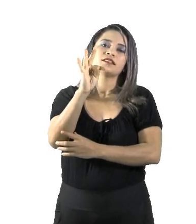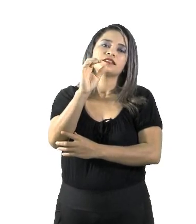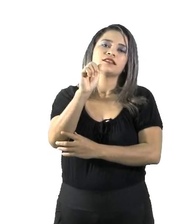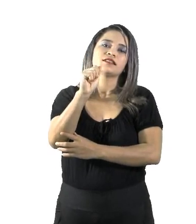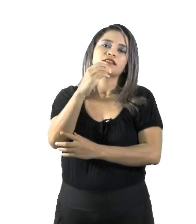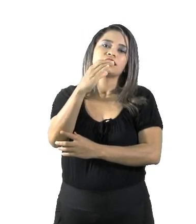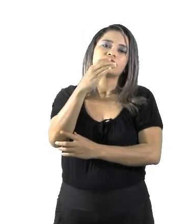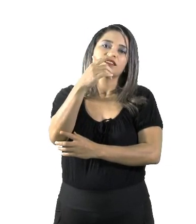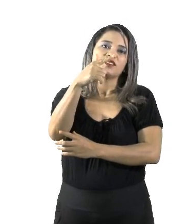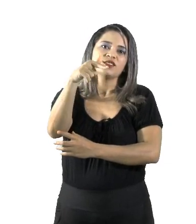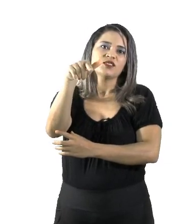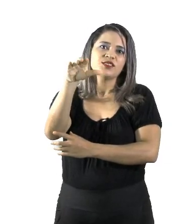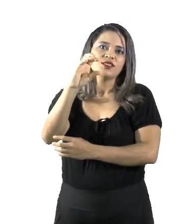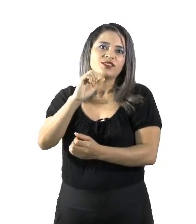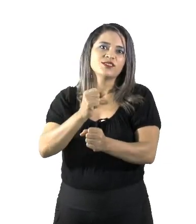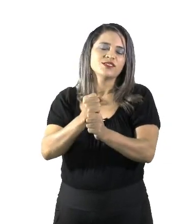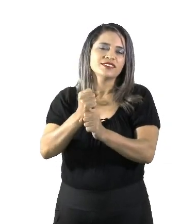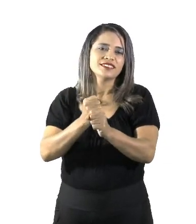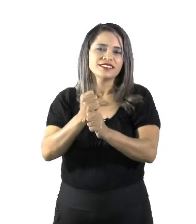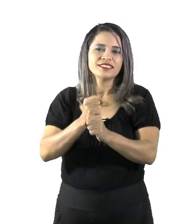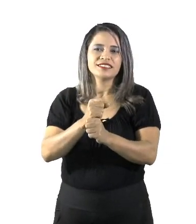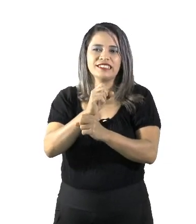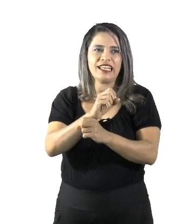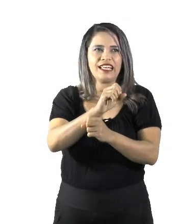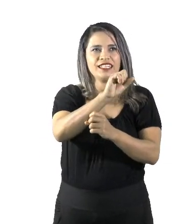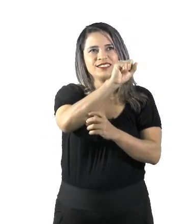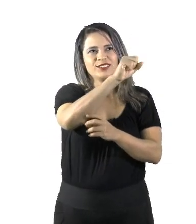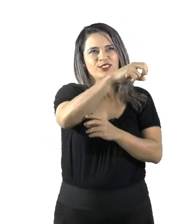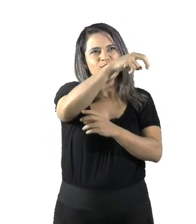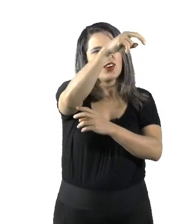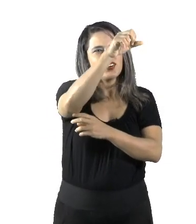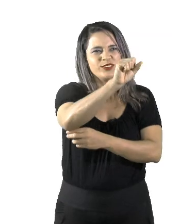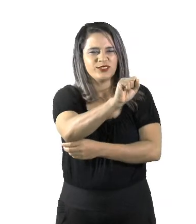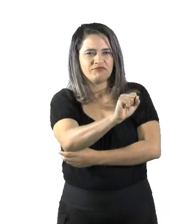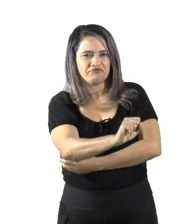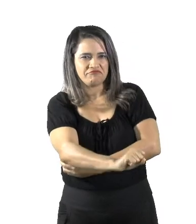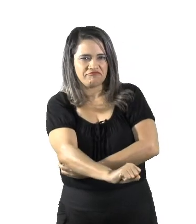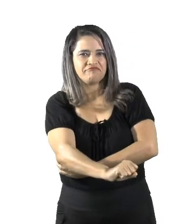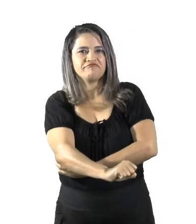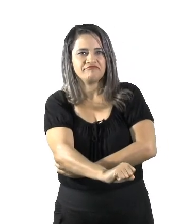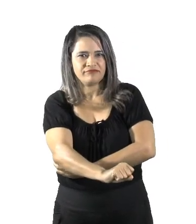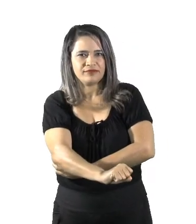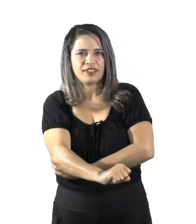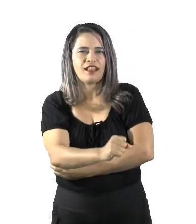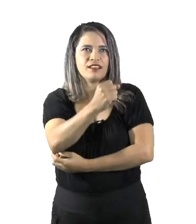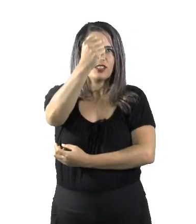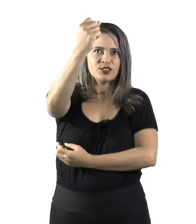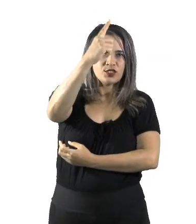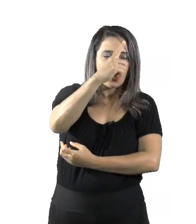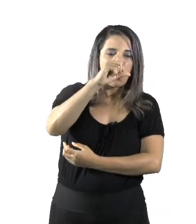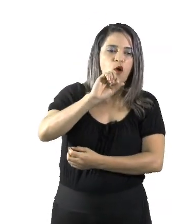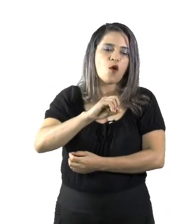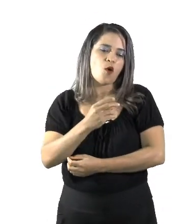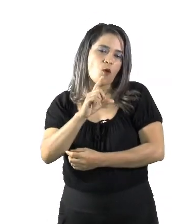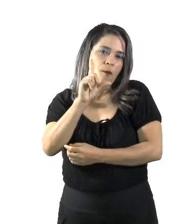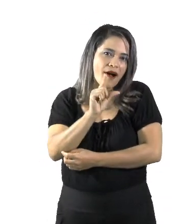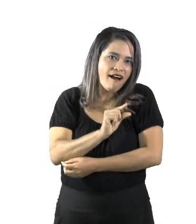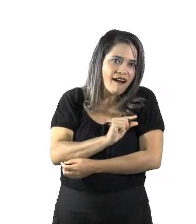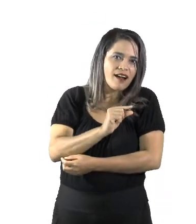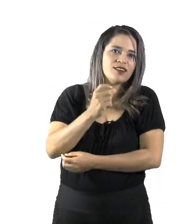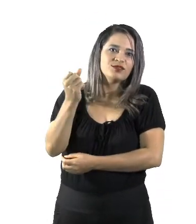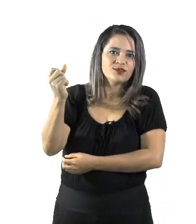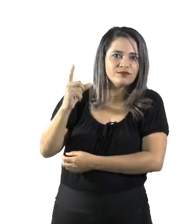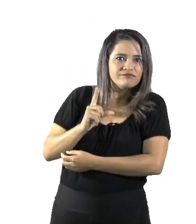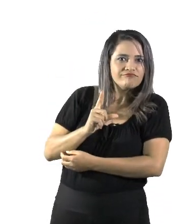E cada hemisfério, hemisfério norte, hemisfério sul, ele vai recebendo mais incidência de luz e menos incidência de luz. E essas